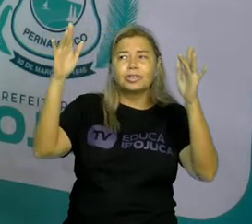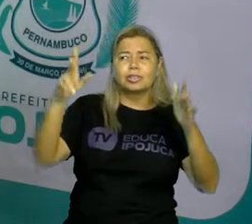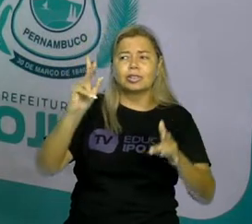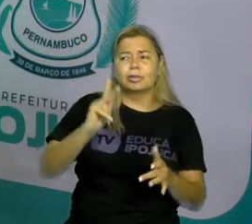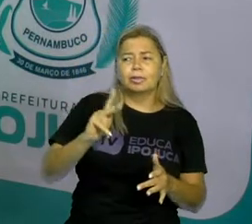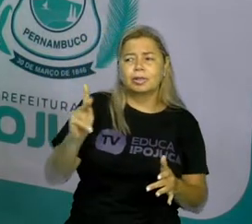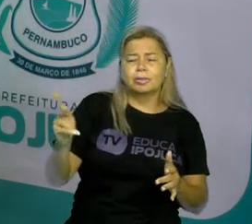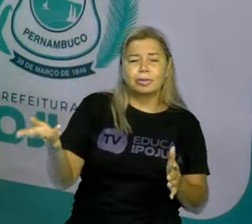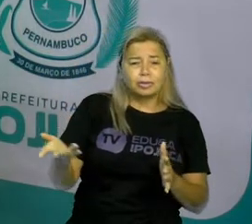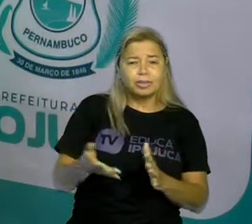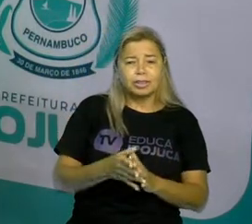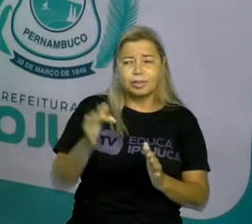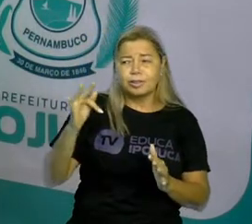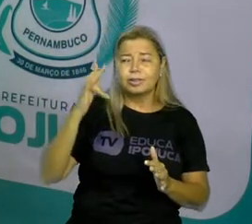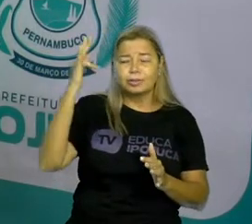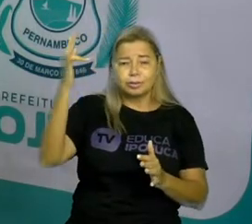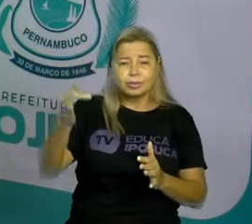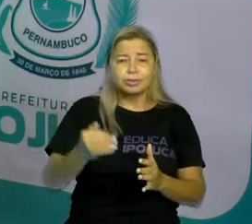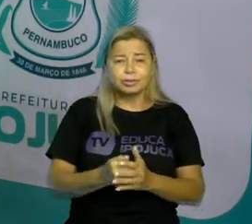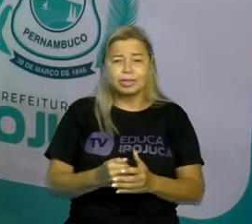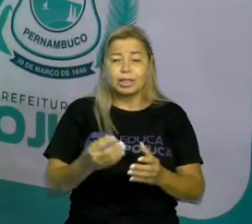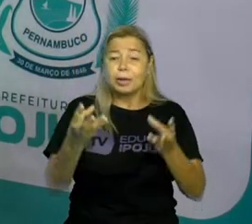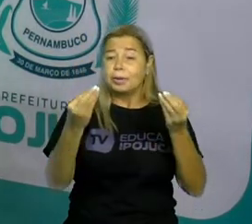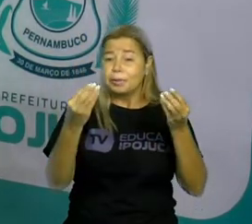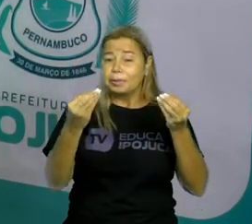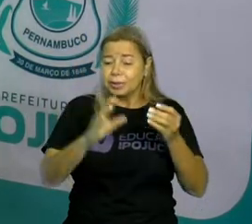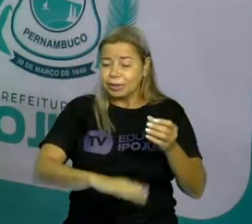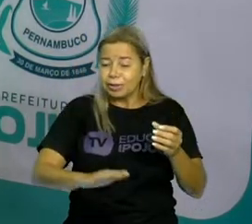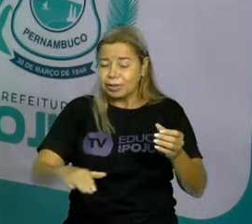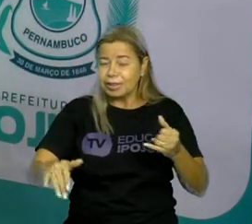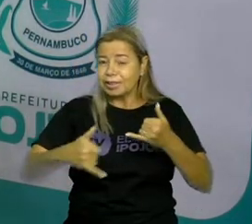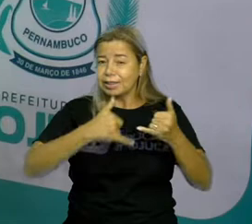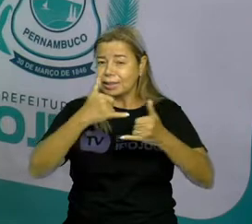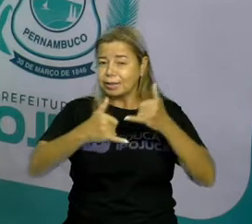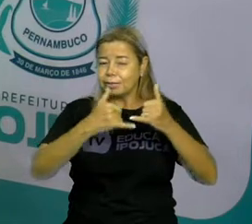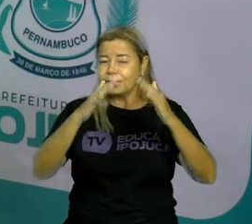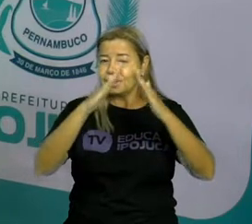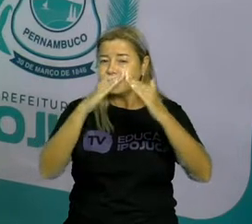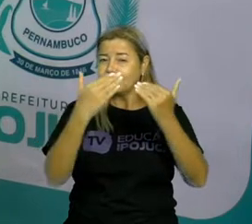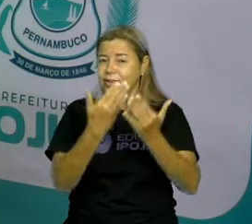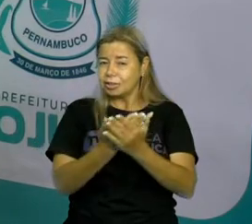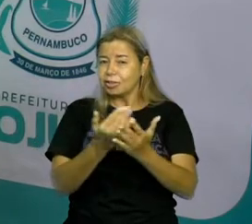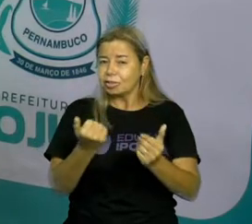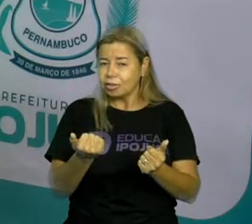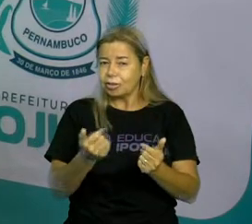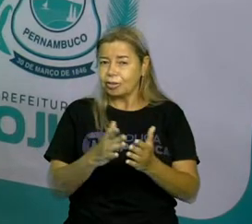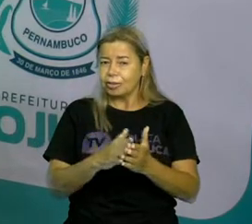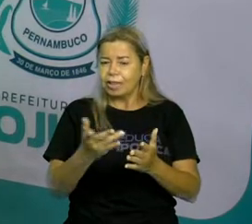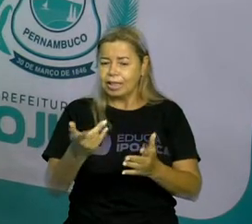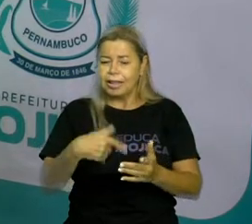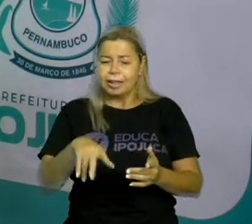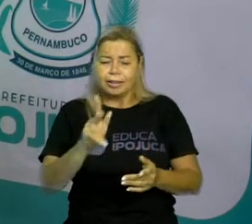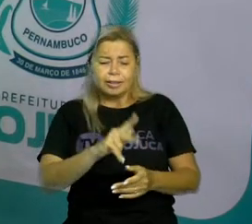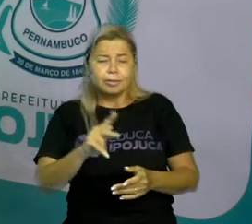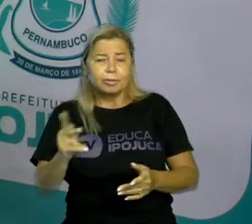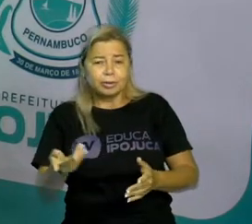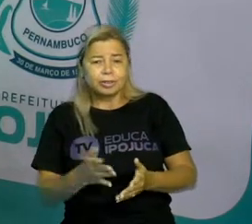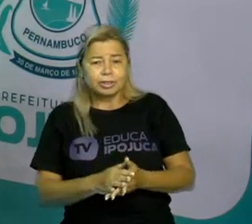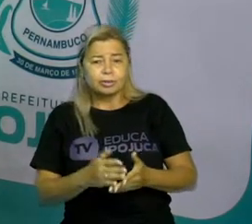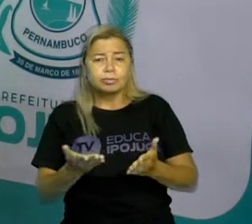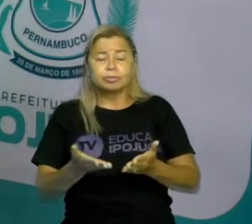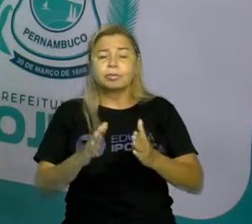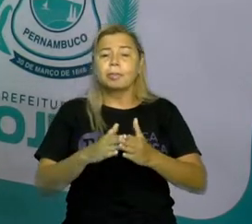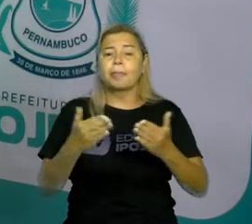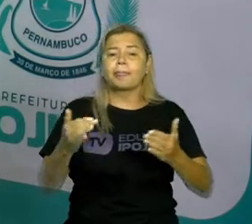né? A gente vê muitas crianças brincando de escolinha, coloca lá as outras crianças lá e vai ser o professor, então desenvolve